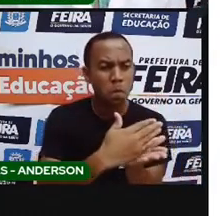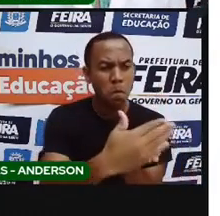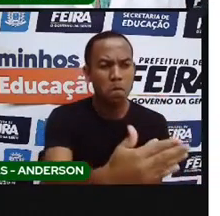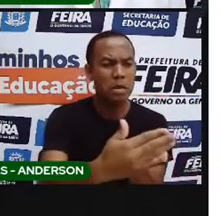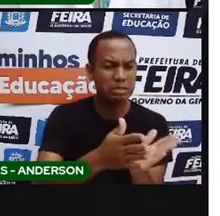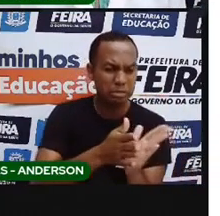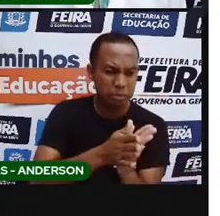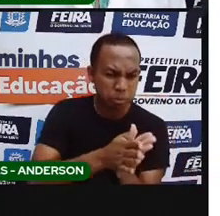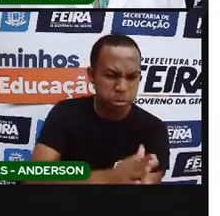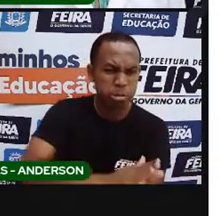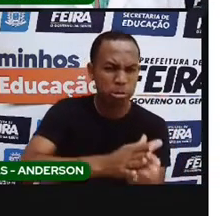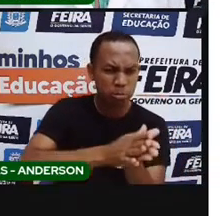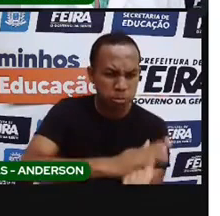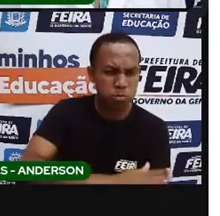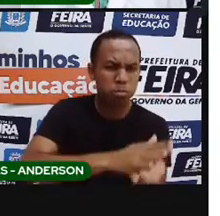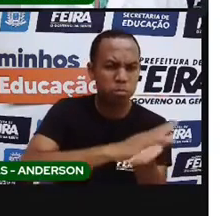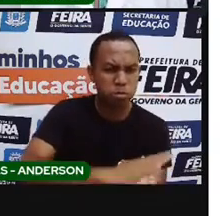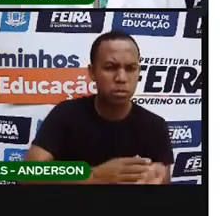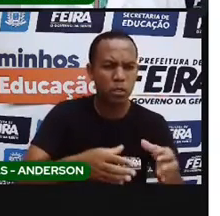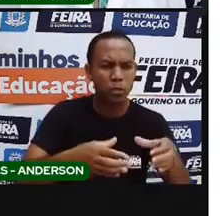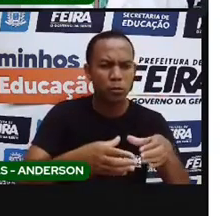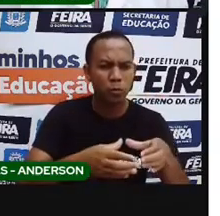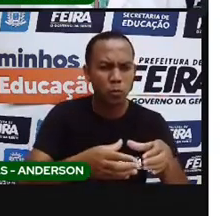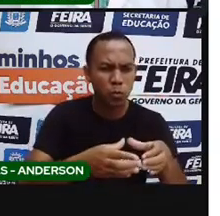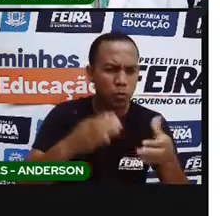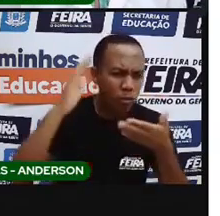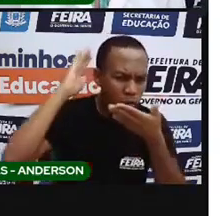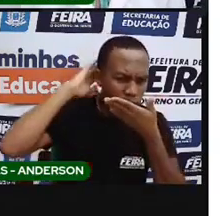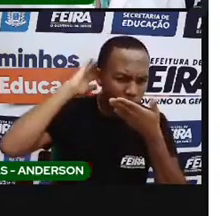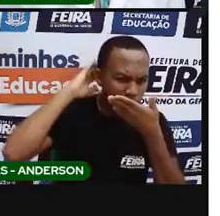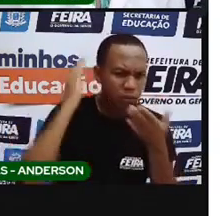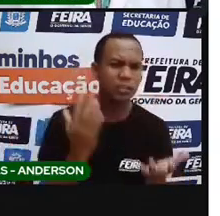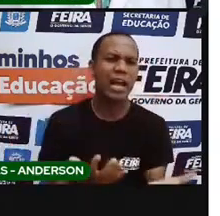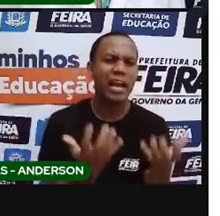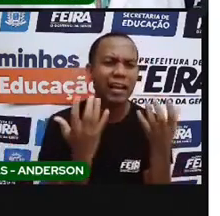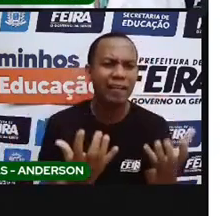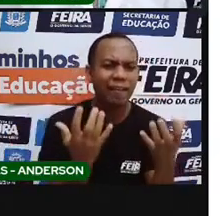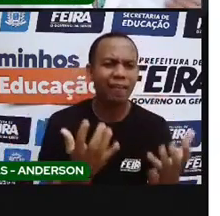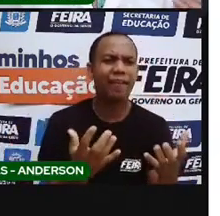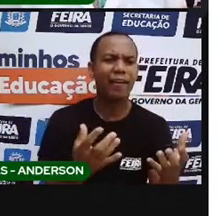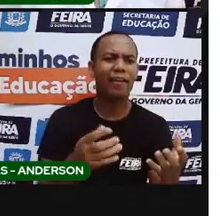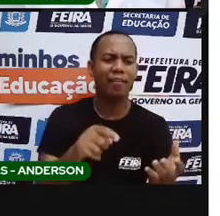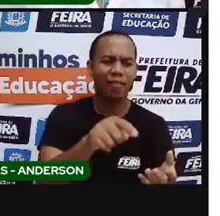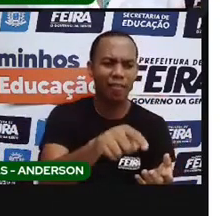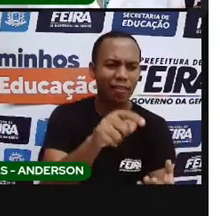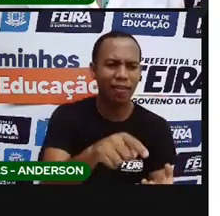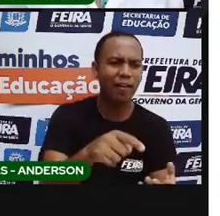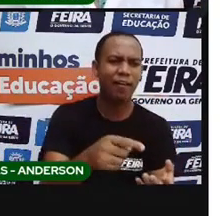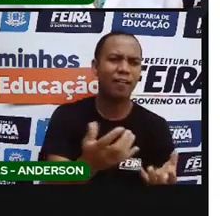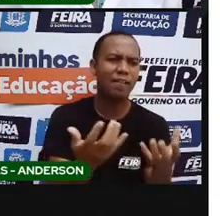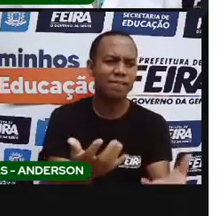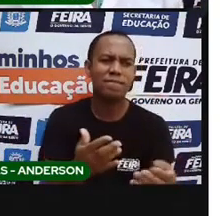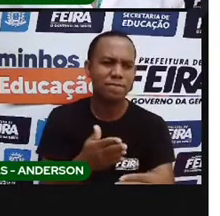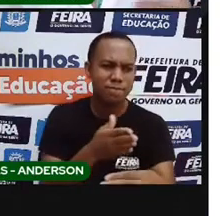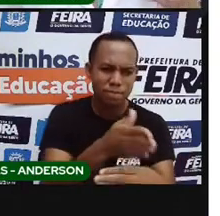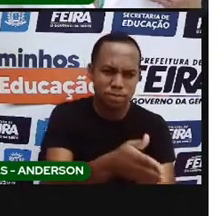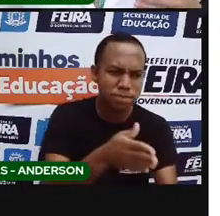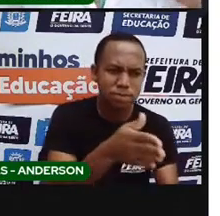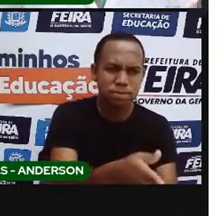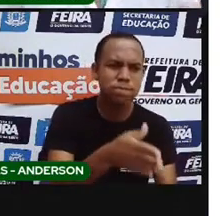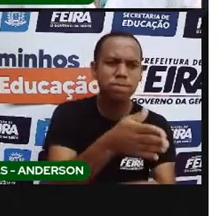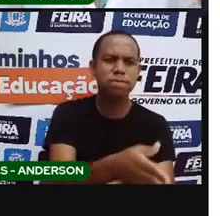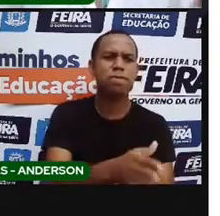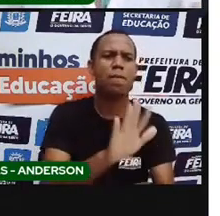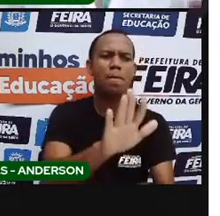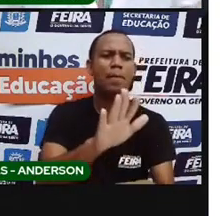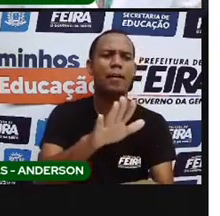os povos indígenas. Por quê? Porque eles querem a terra. E aí o poder, na verdade, deles é maior, porque eles têm o